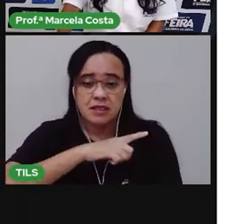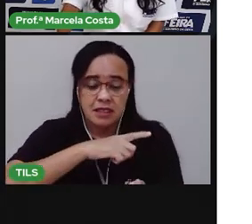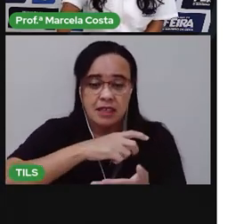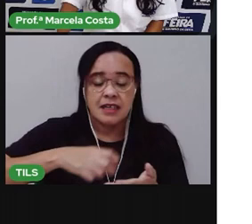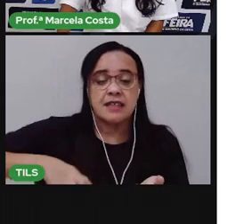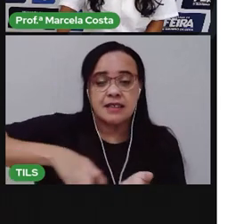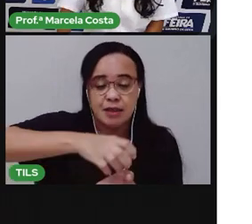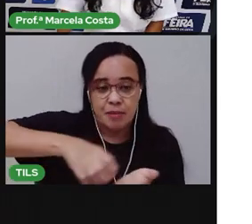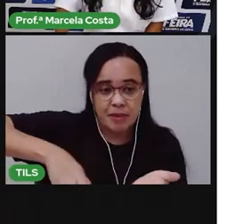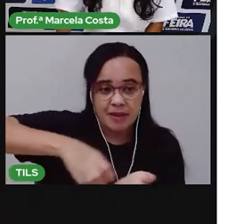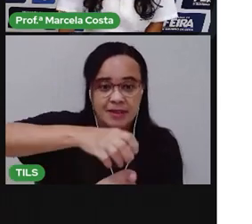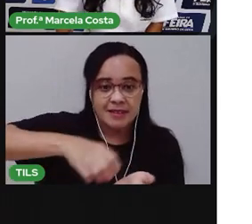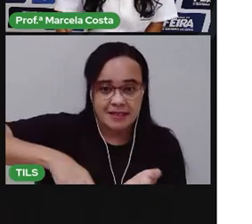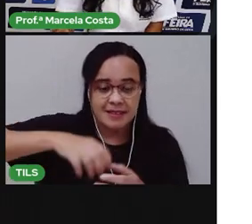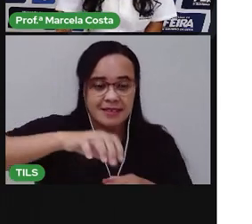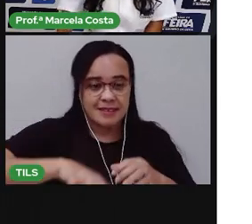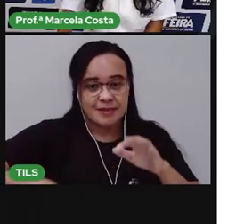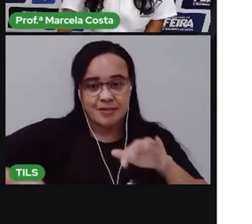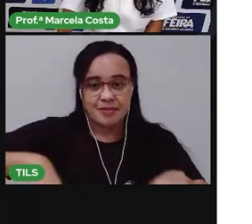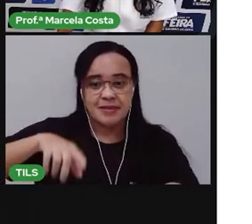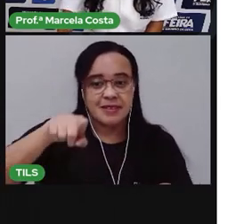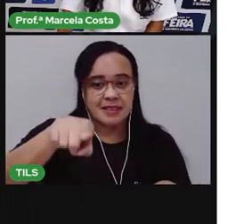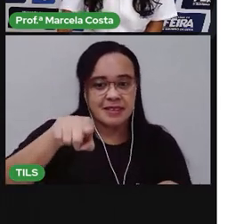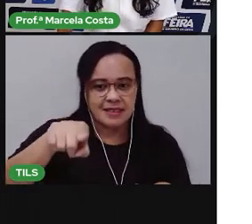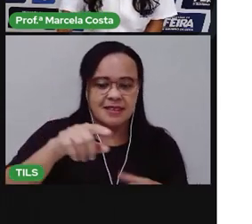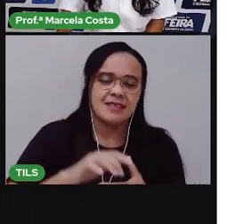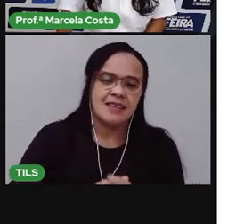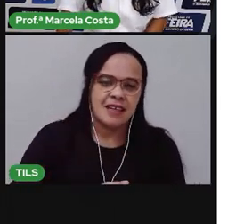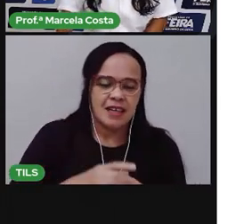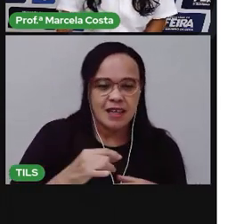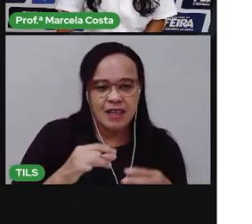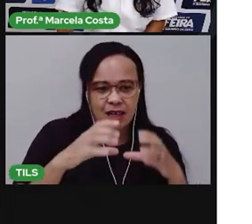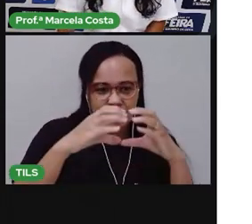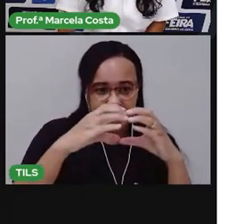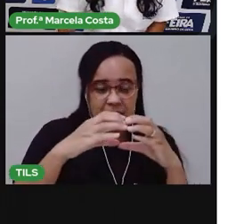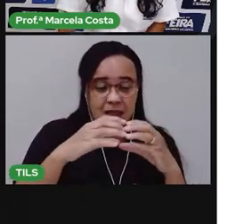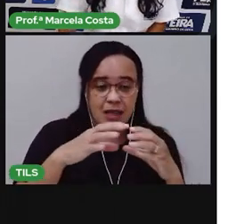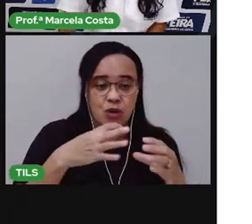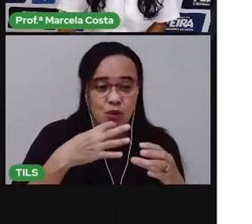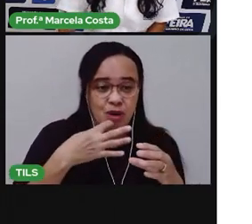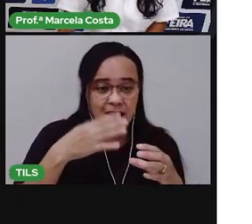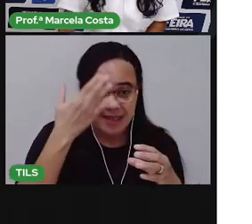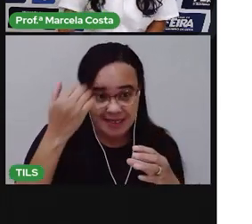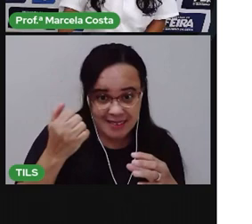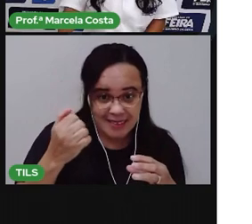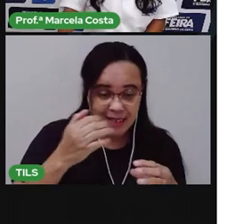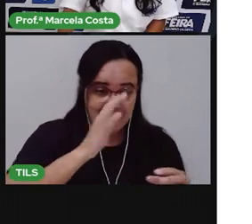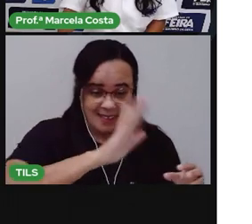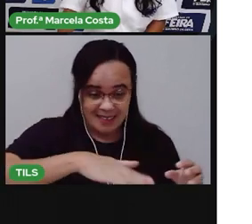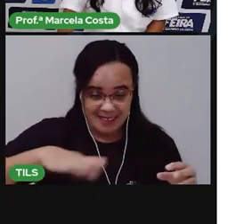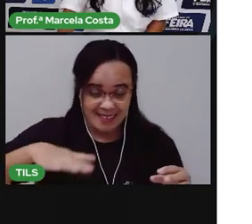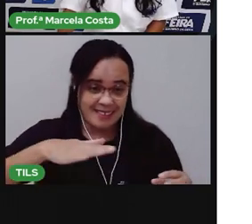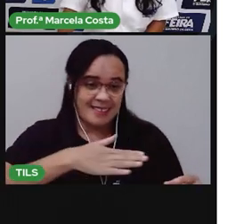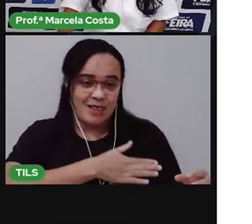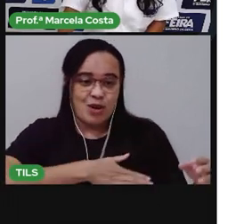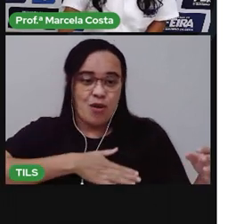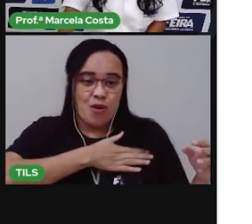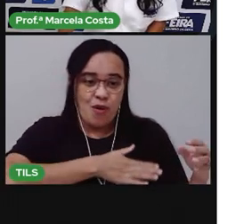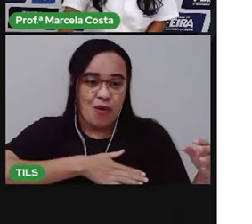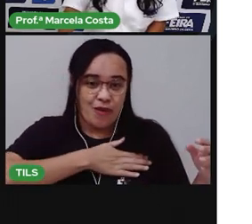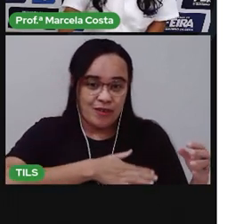E a famosa Blade Blade, né, que as crianças se divertem, gostam bastante.